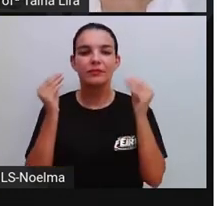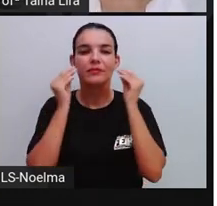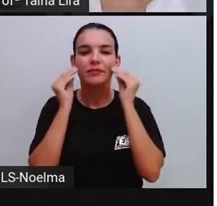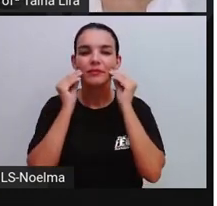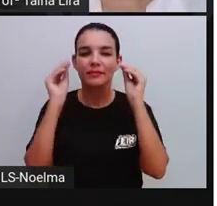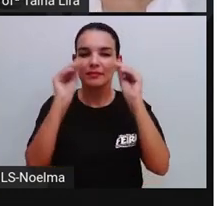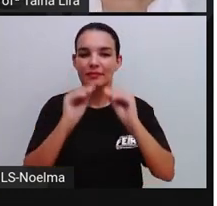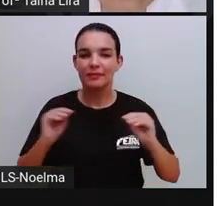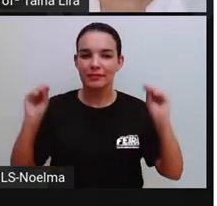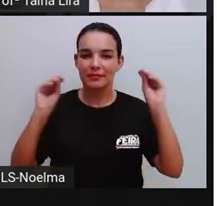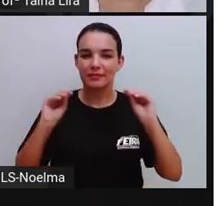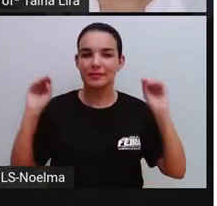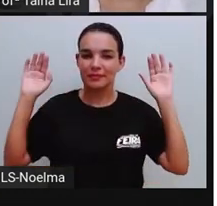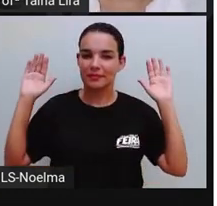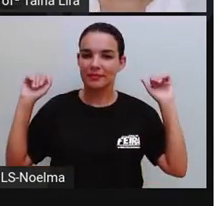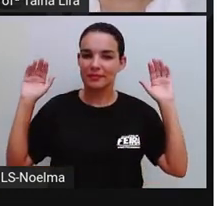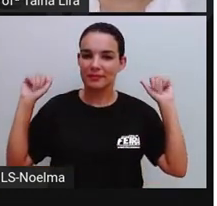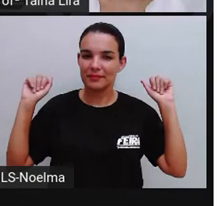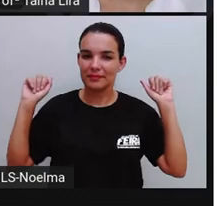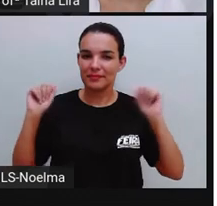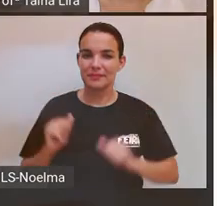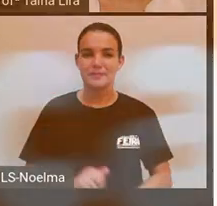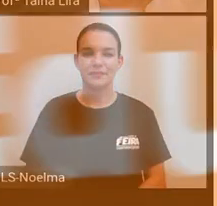Beijinho, até a próxima aula. Tchau!